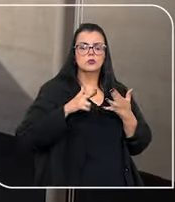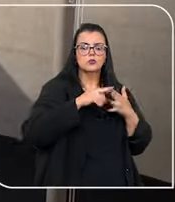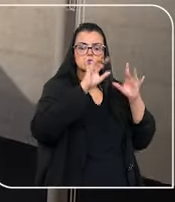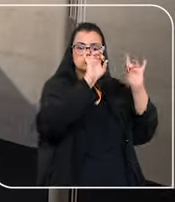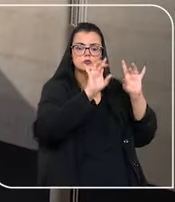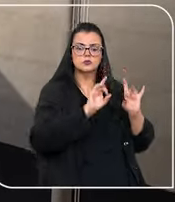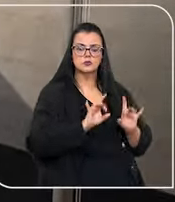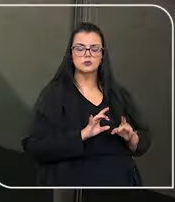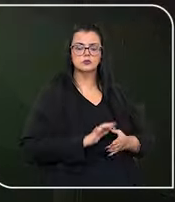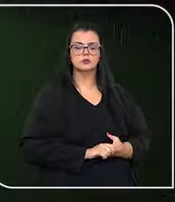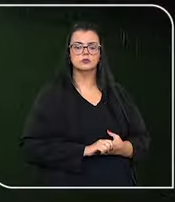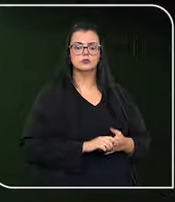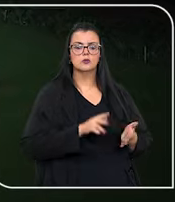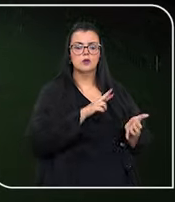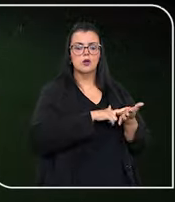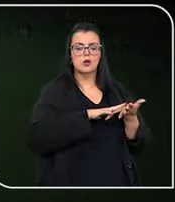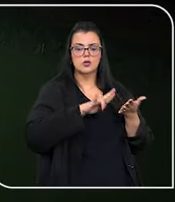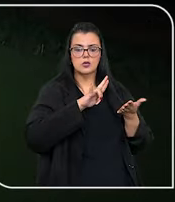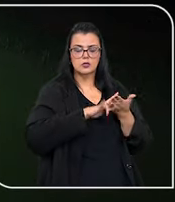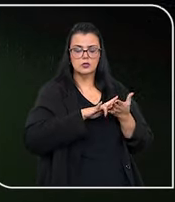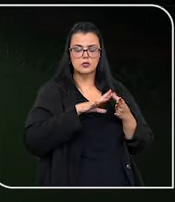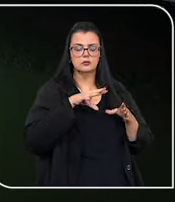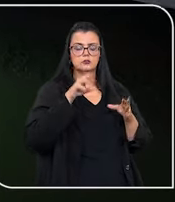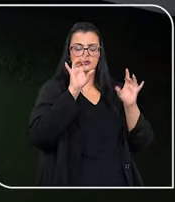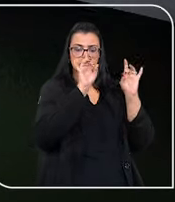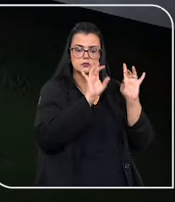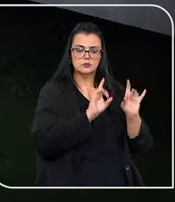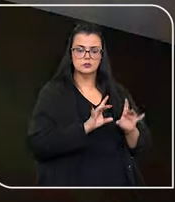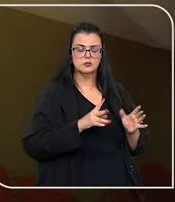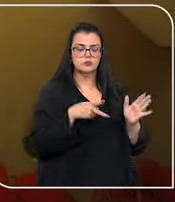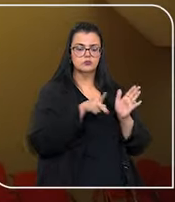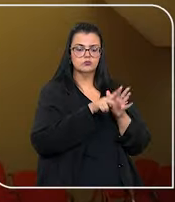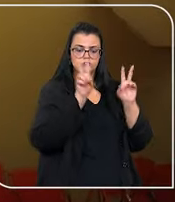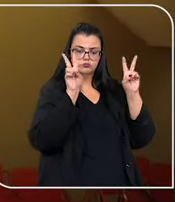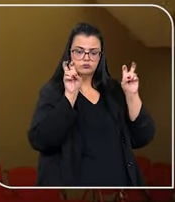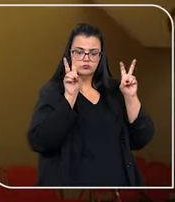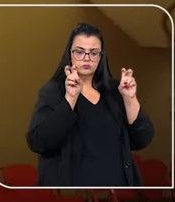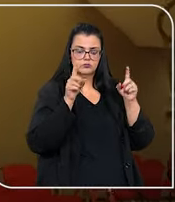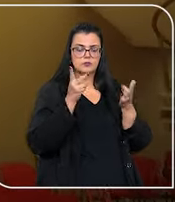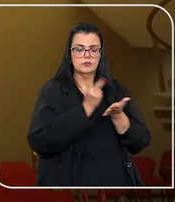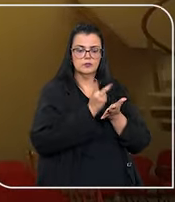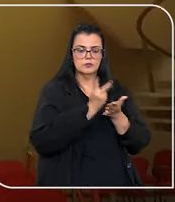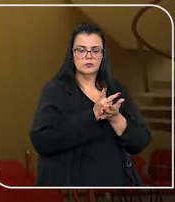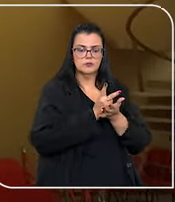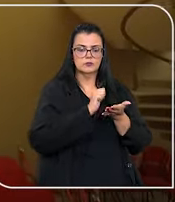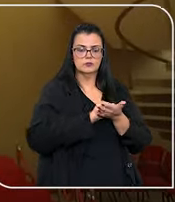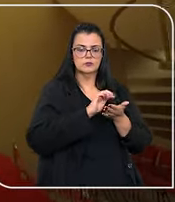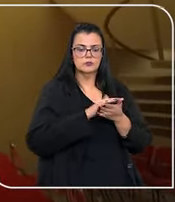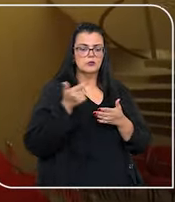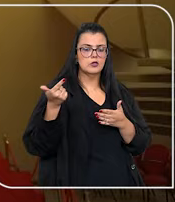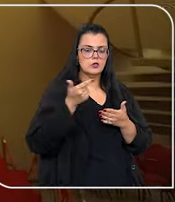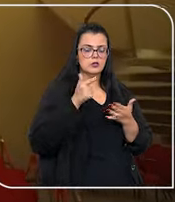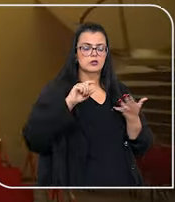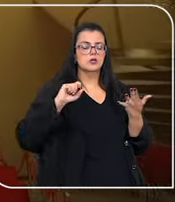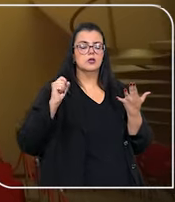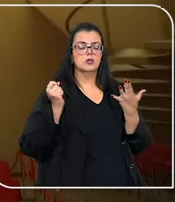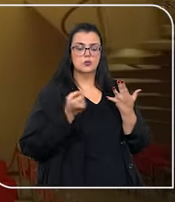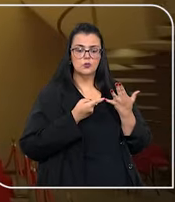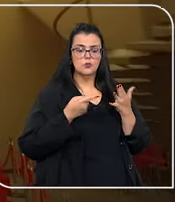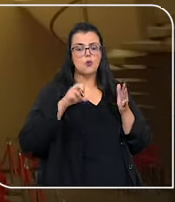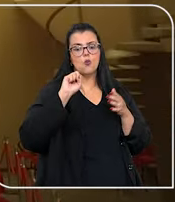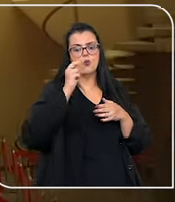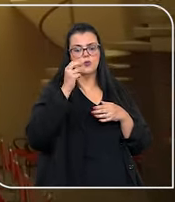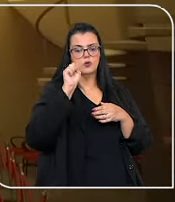recursos especiais e agravos em Recurso Especial sobre o mesmo assunto em tramitação, na segunda instância